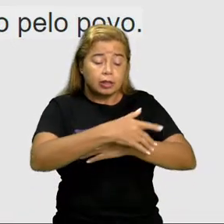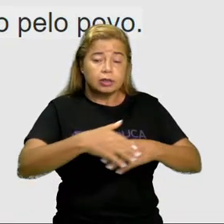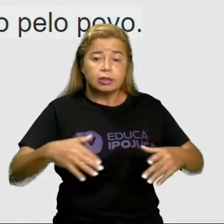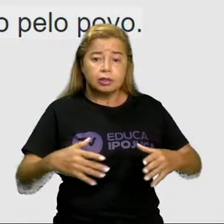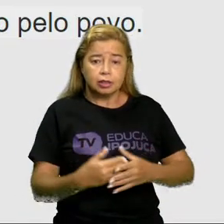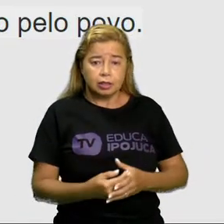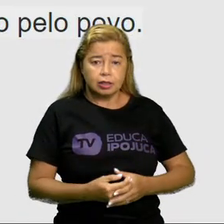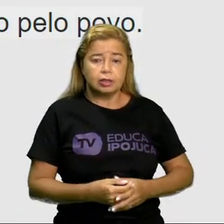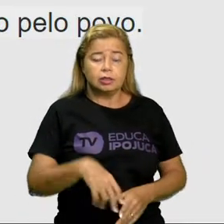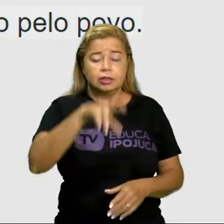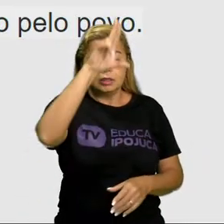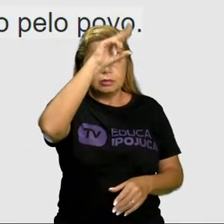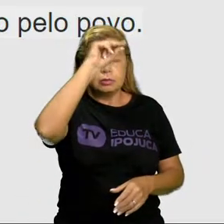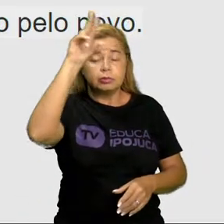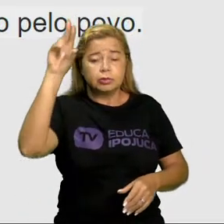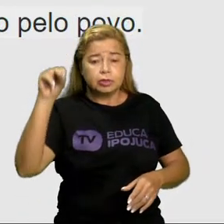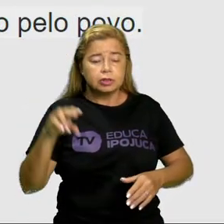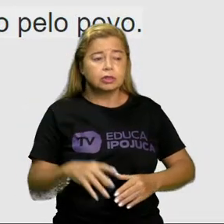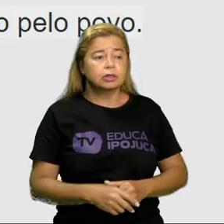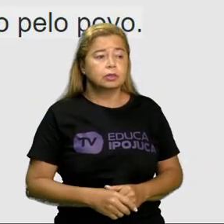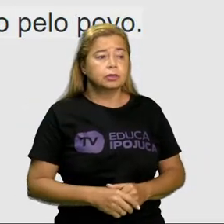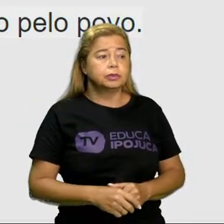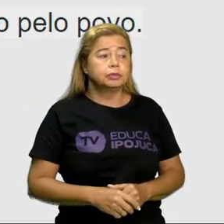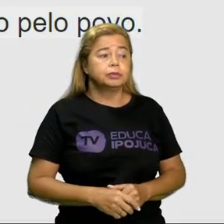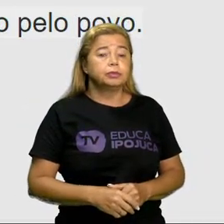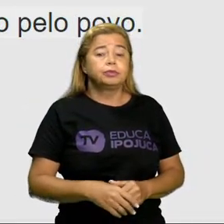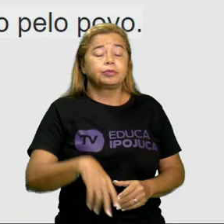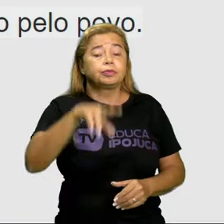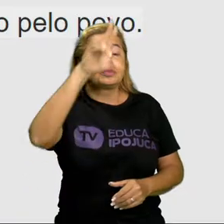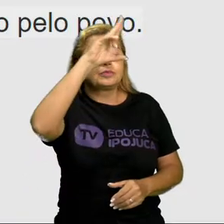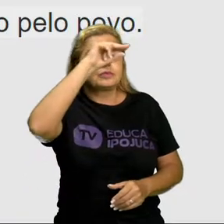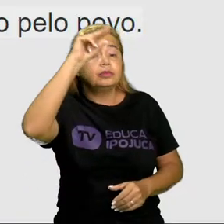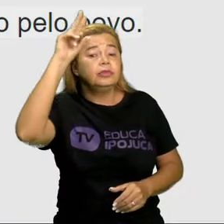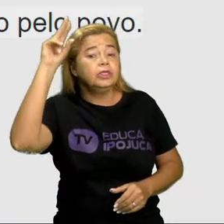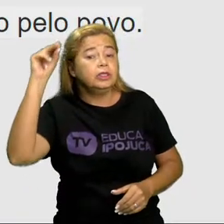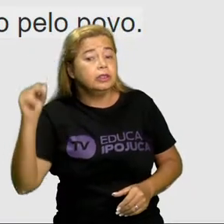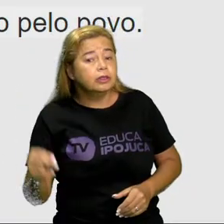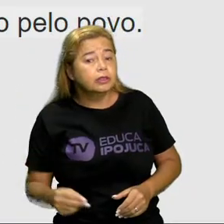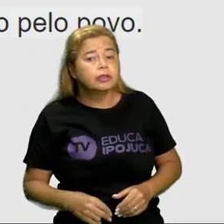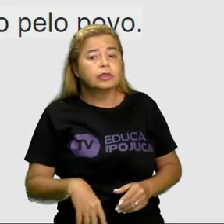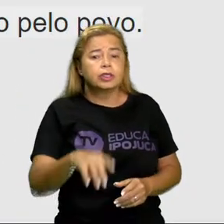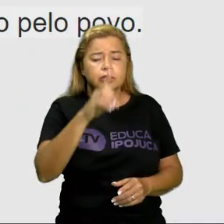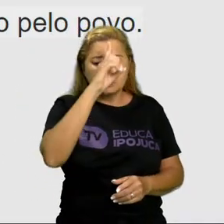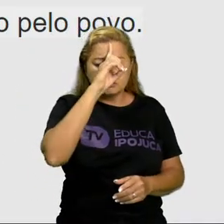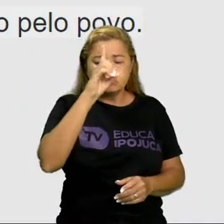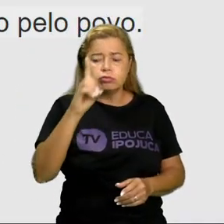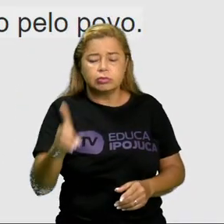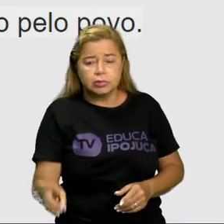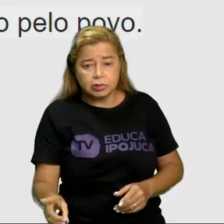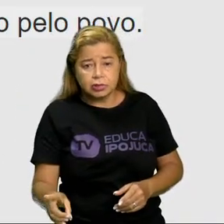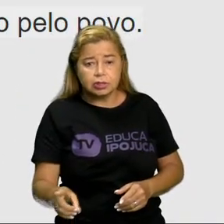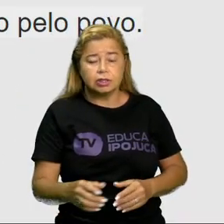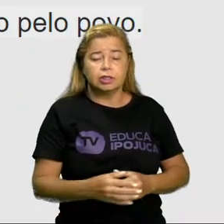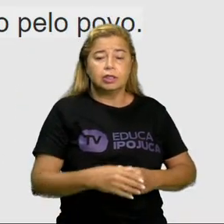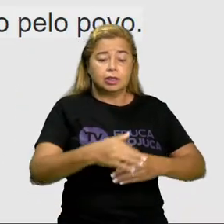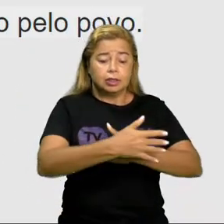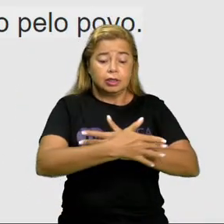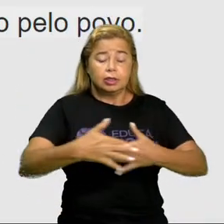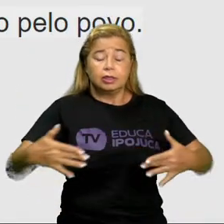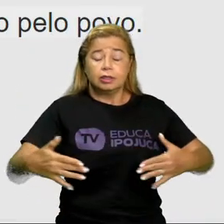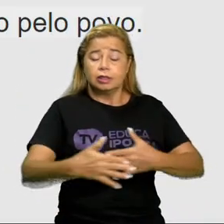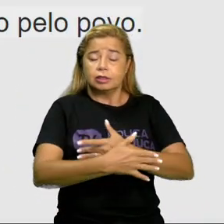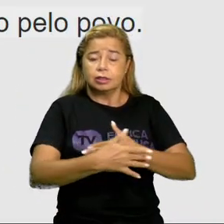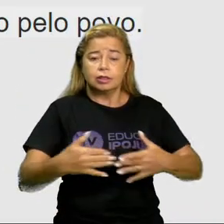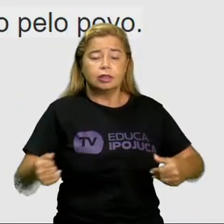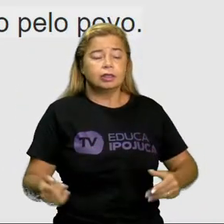municipal. O prefeito, ele é o líder da administração de uma cidade. É como o Tia falou, ele é o líder, é o cabeça